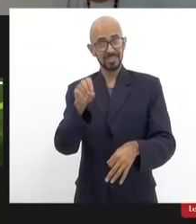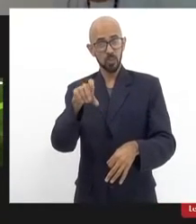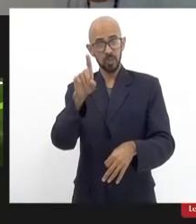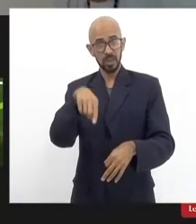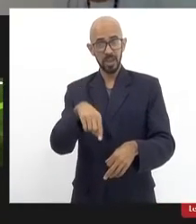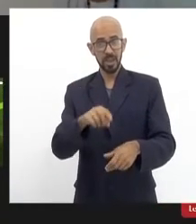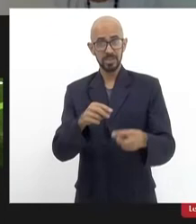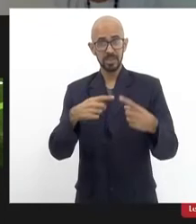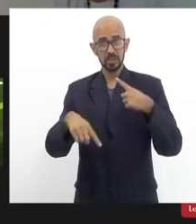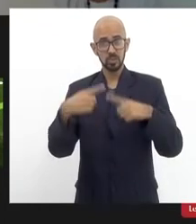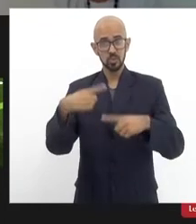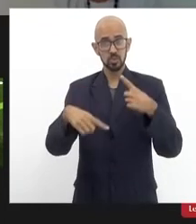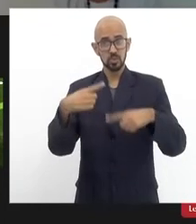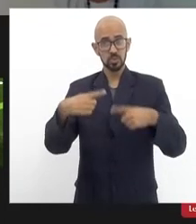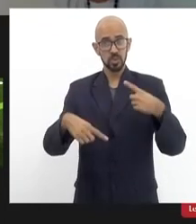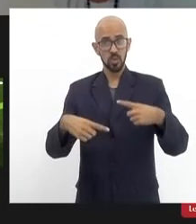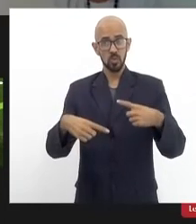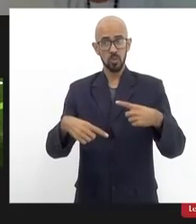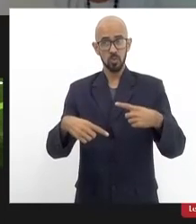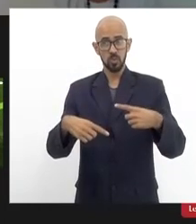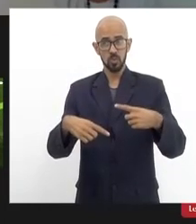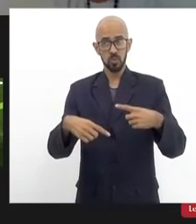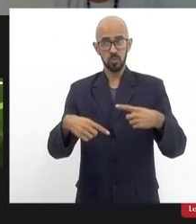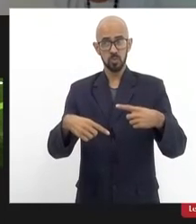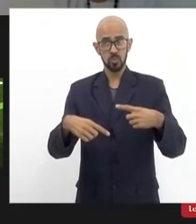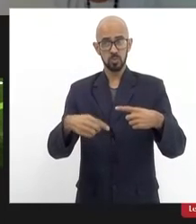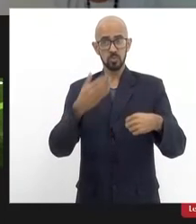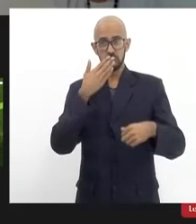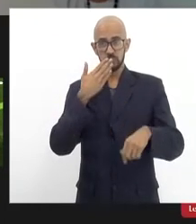transporte inclusive integração entre modais